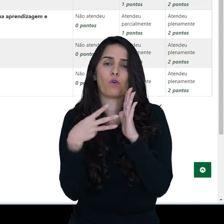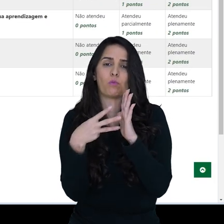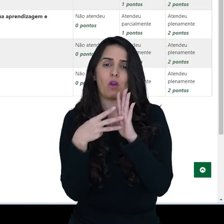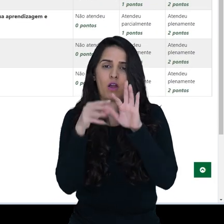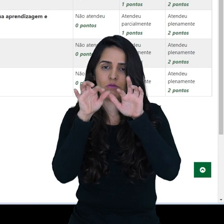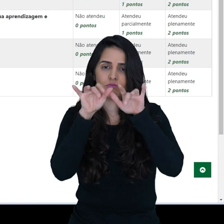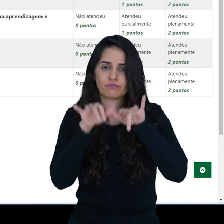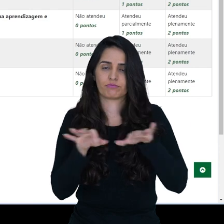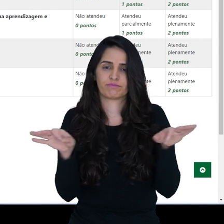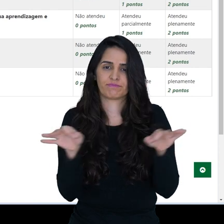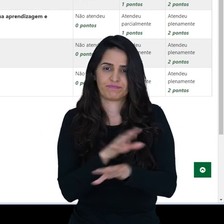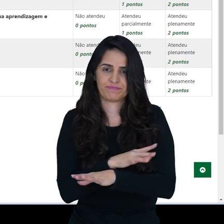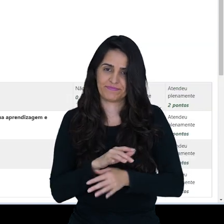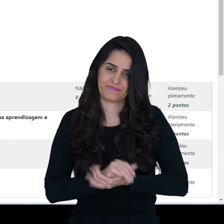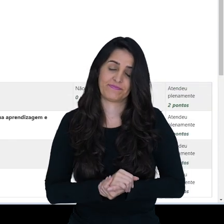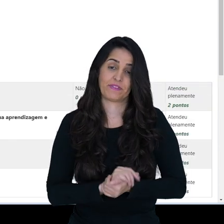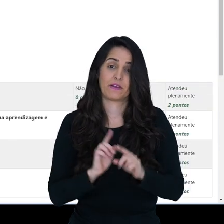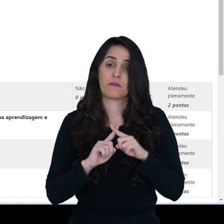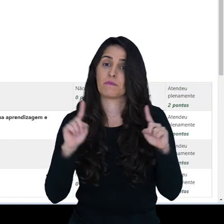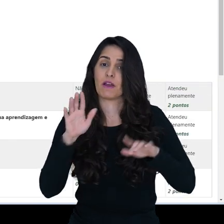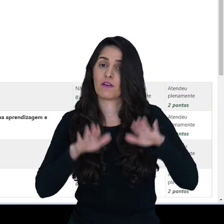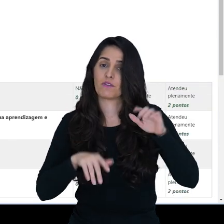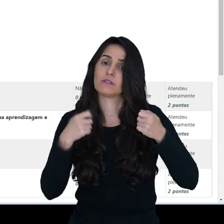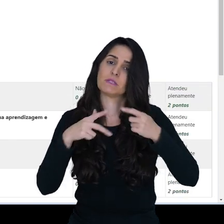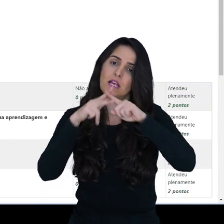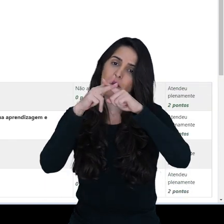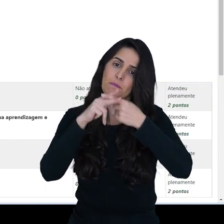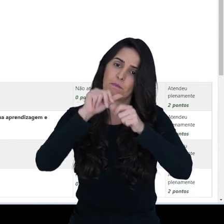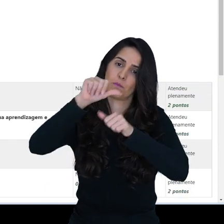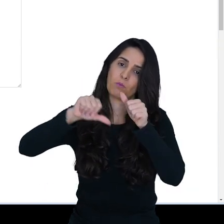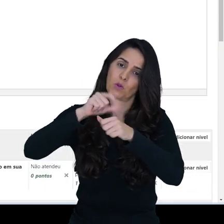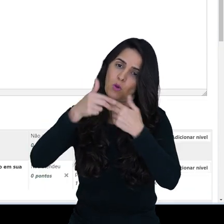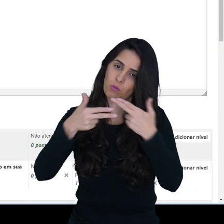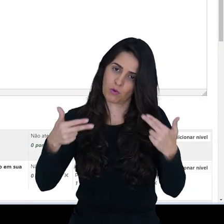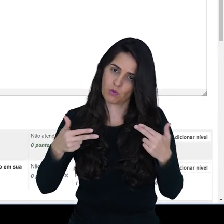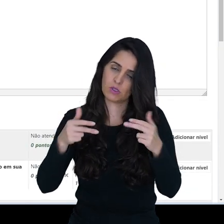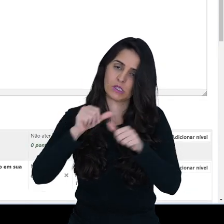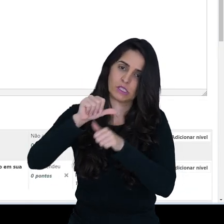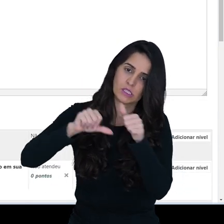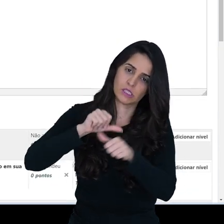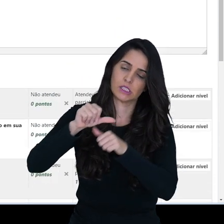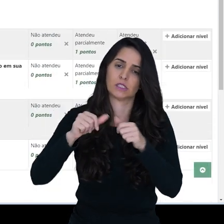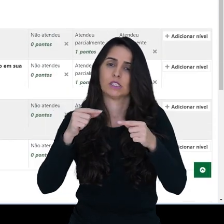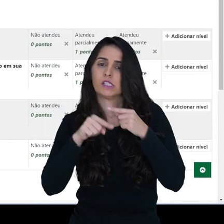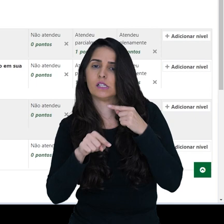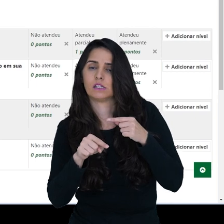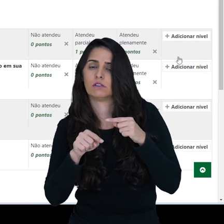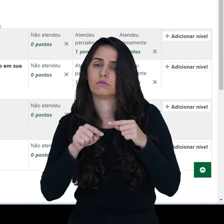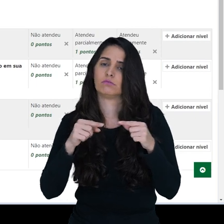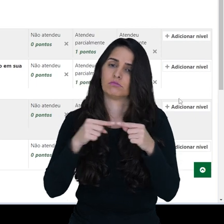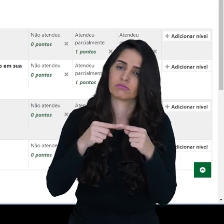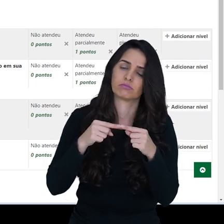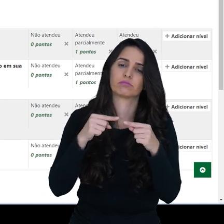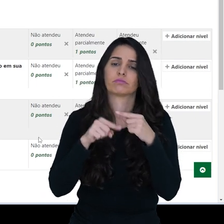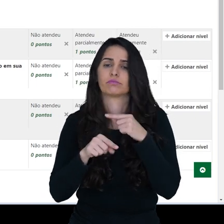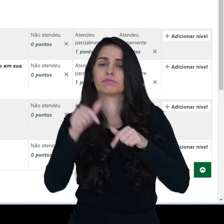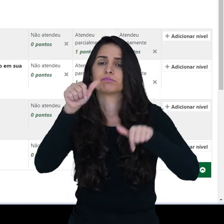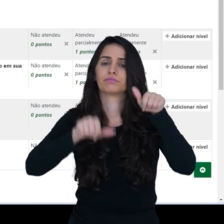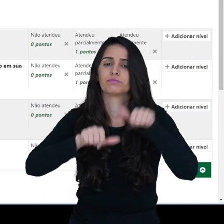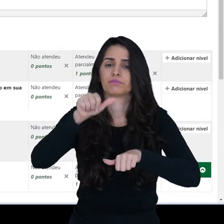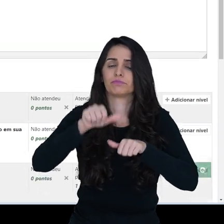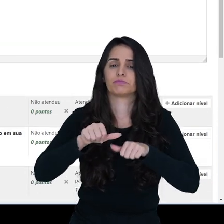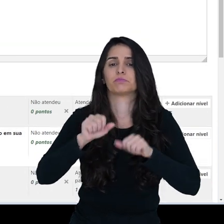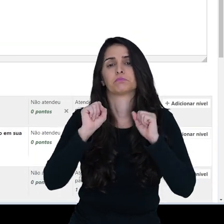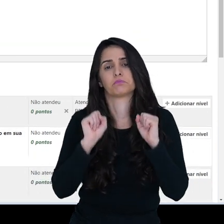formulário já está aqui. Porém, talvez eu precise editar esse formulário, essa rubrica não esteja totalmente